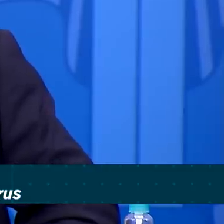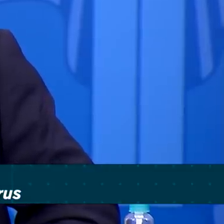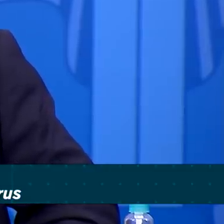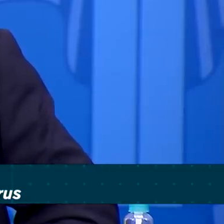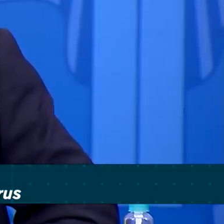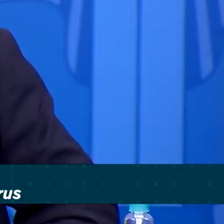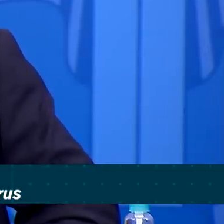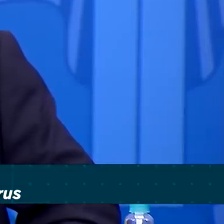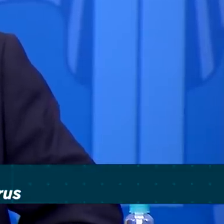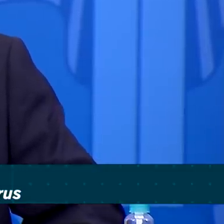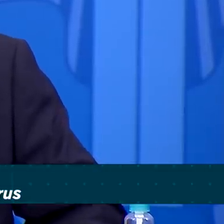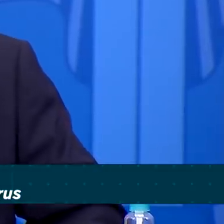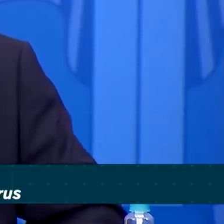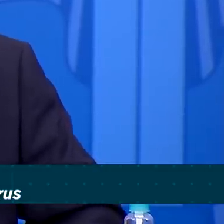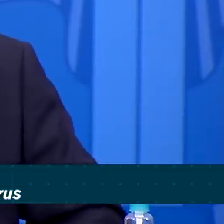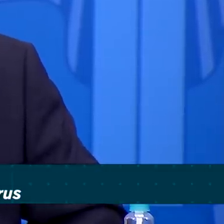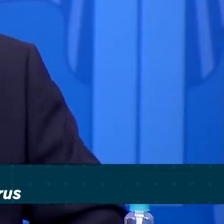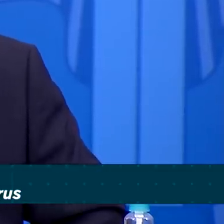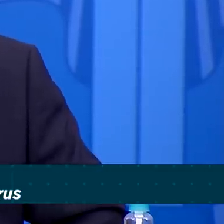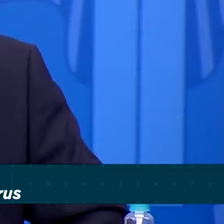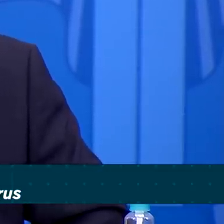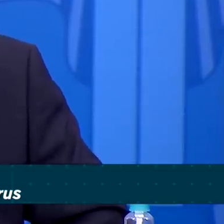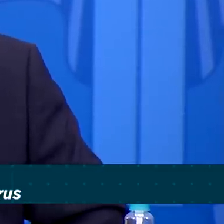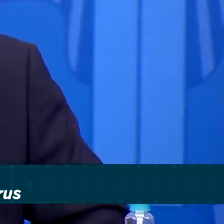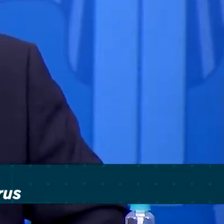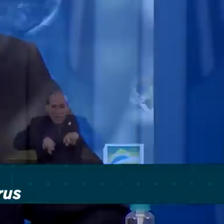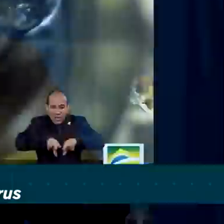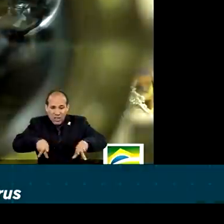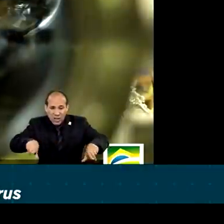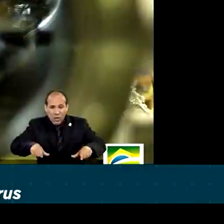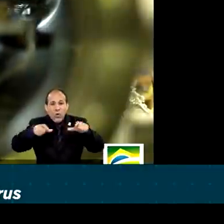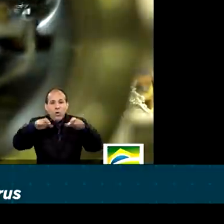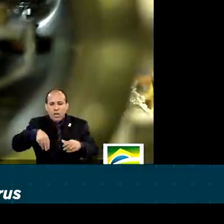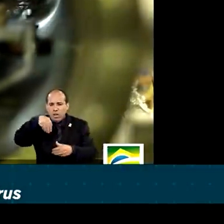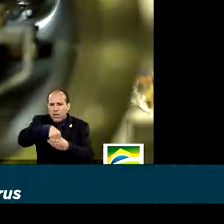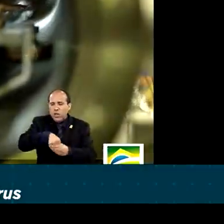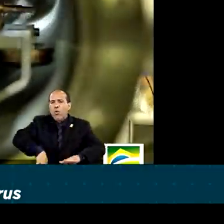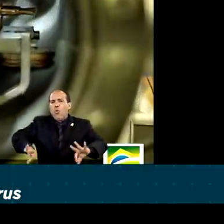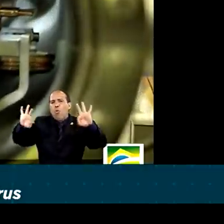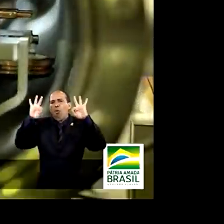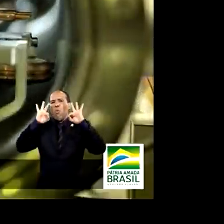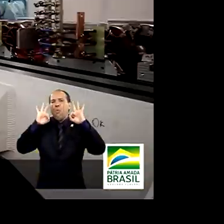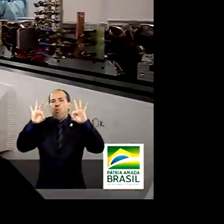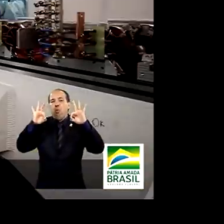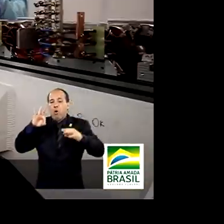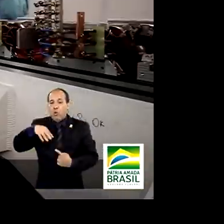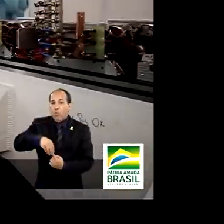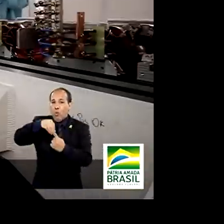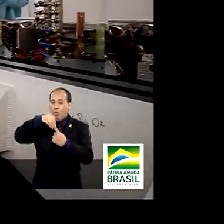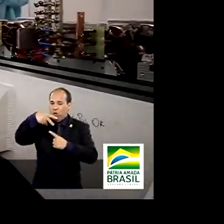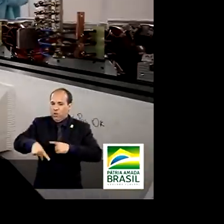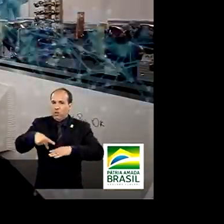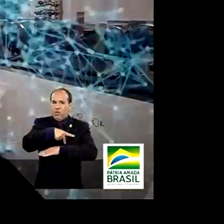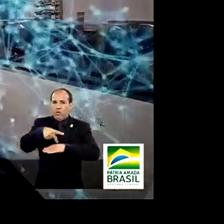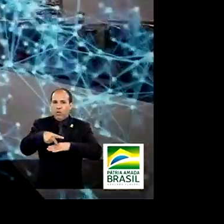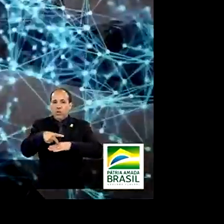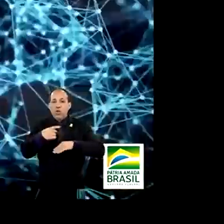O Centro Nacional de Pesquisa em Energia e Materiais é um ambiente de pesquisa sofisticado, único no país.